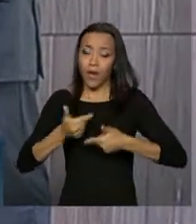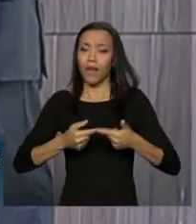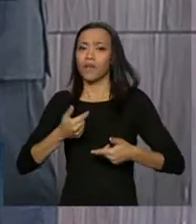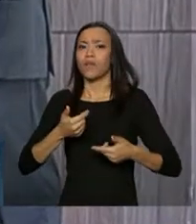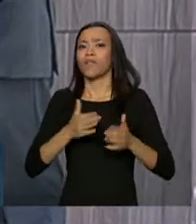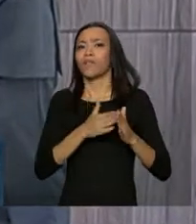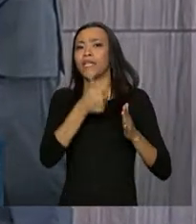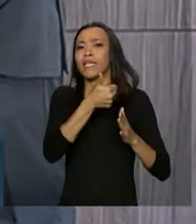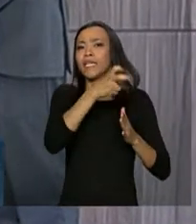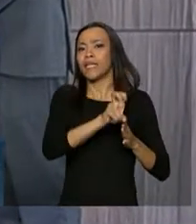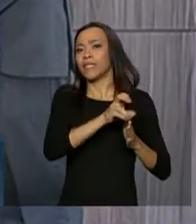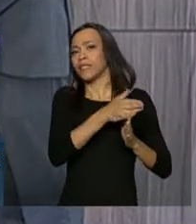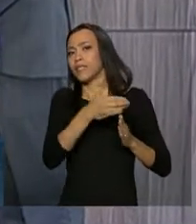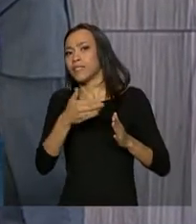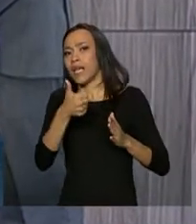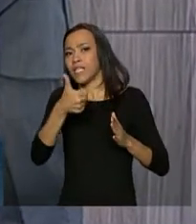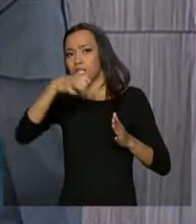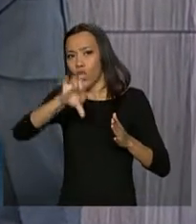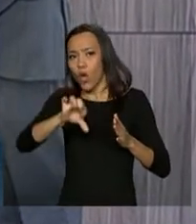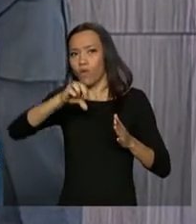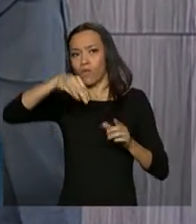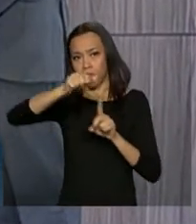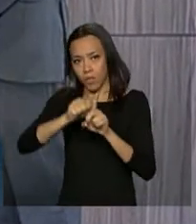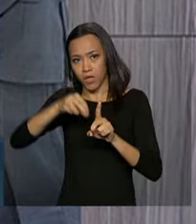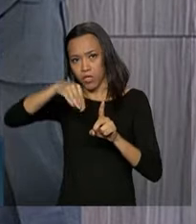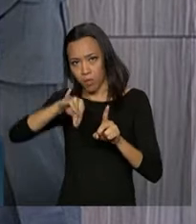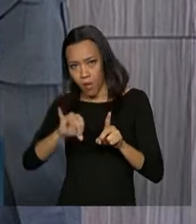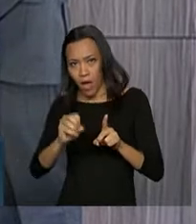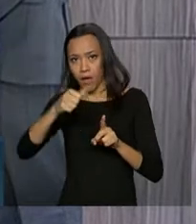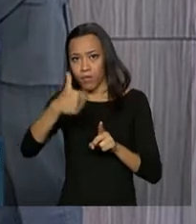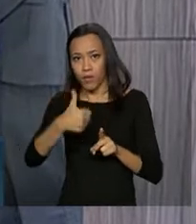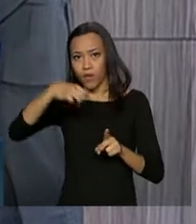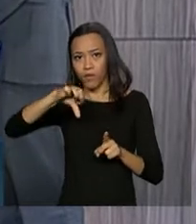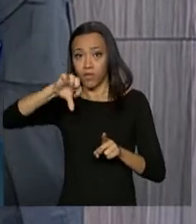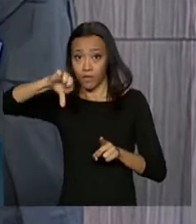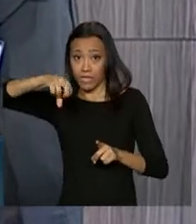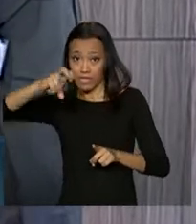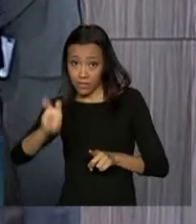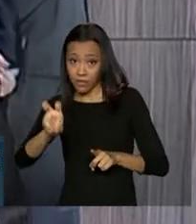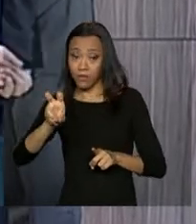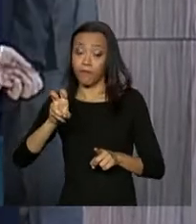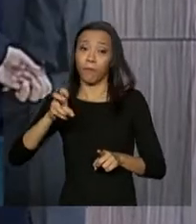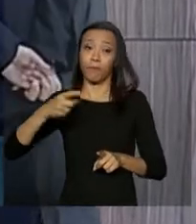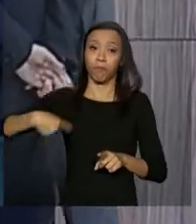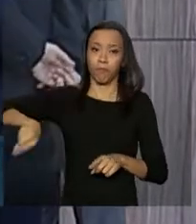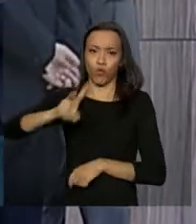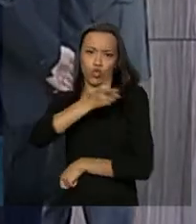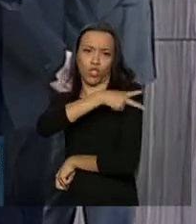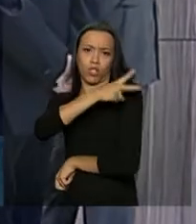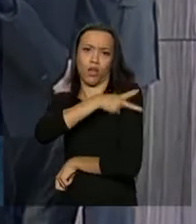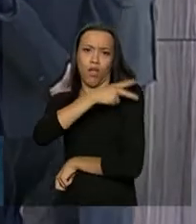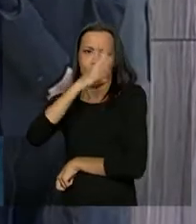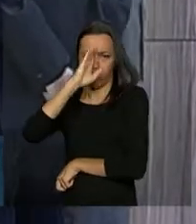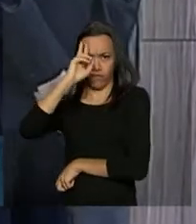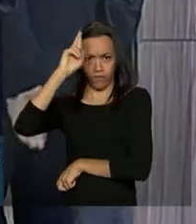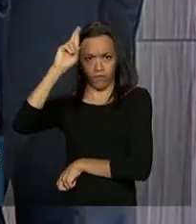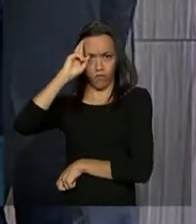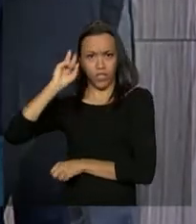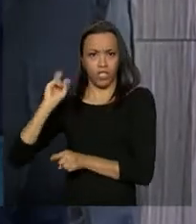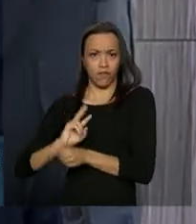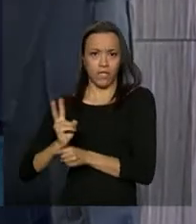15 a 19 de maio de 1995 e os chefes à época da divisão de